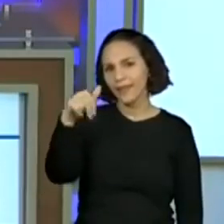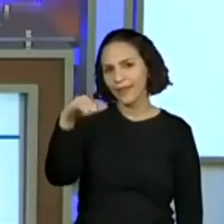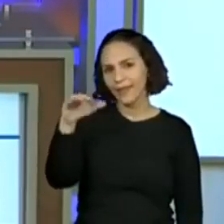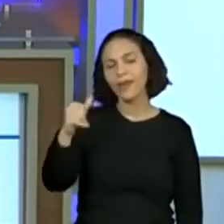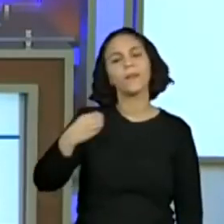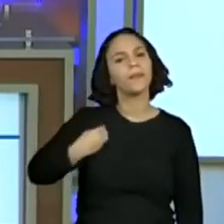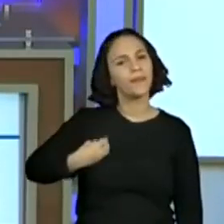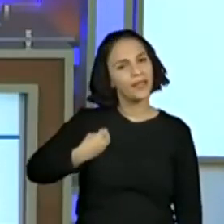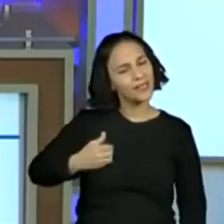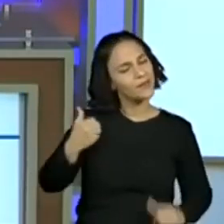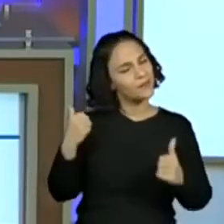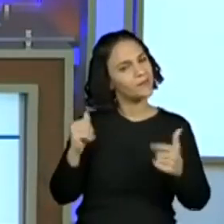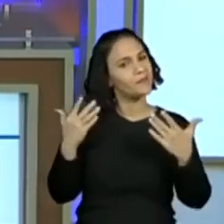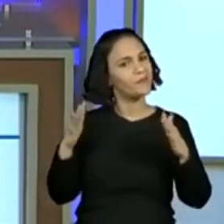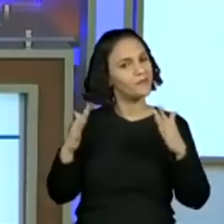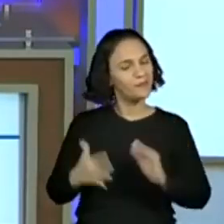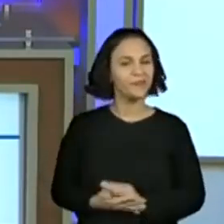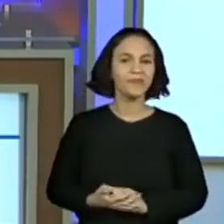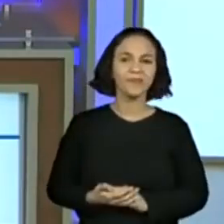Muito bem.